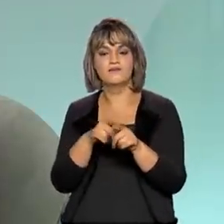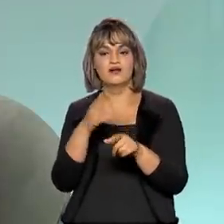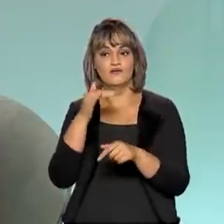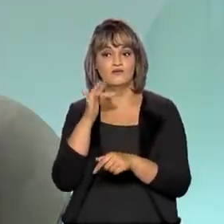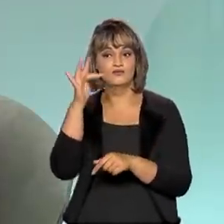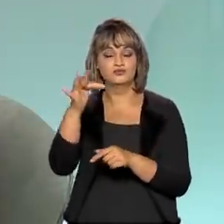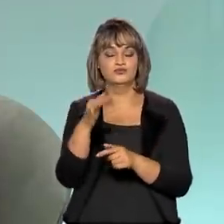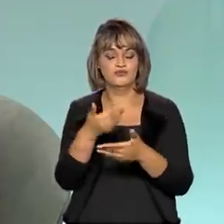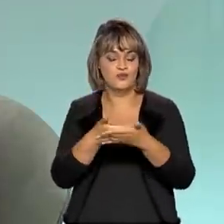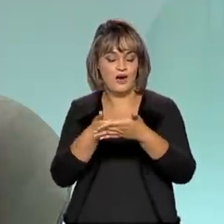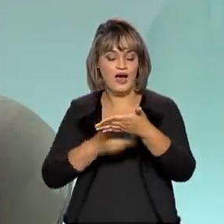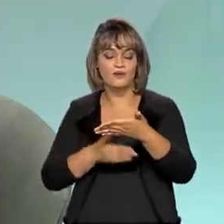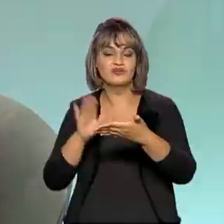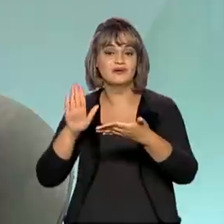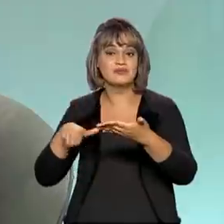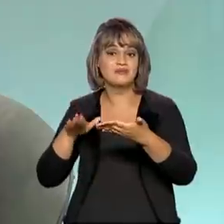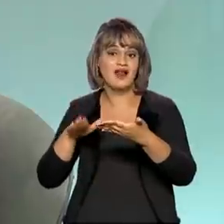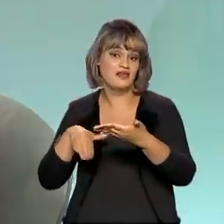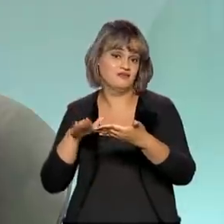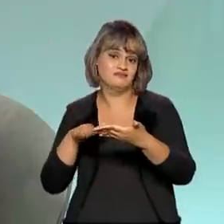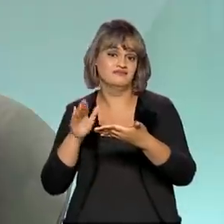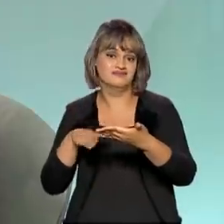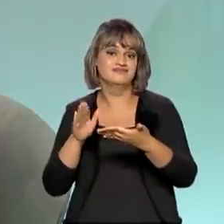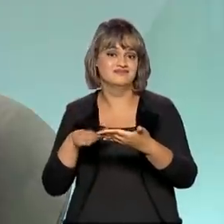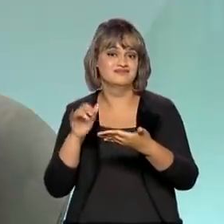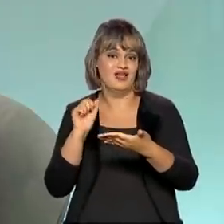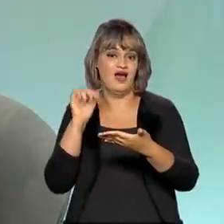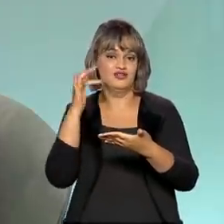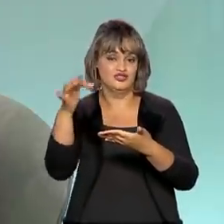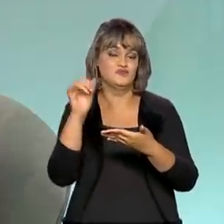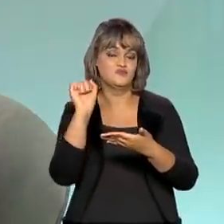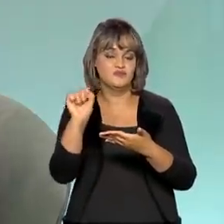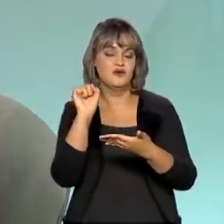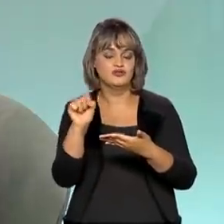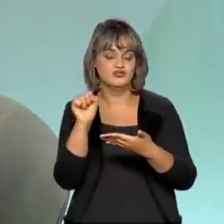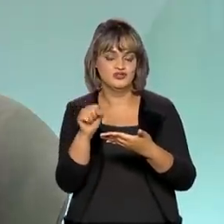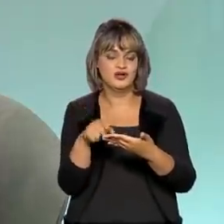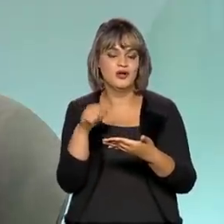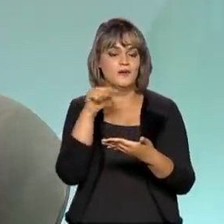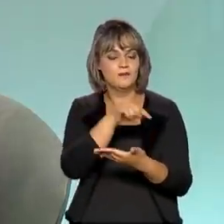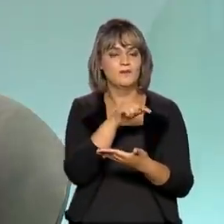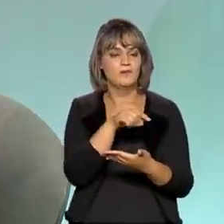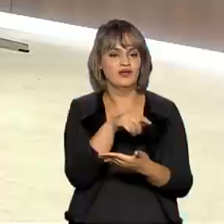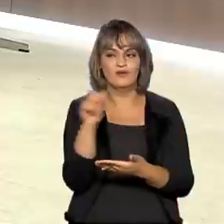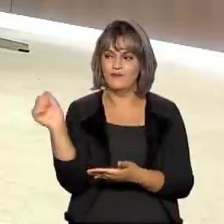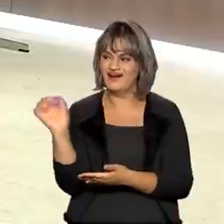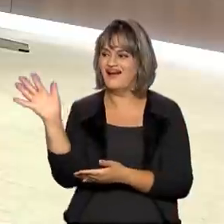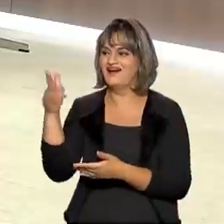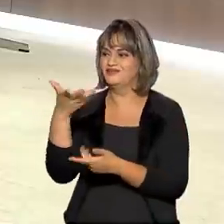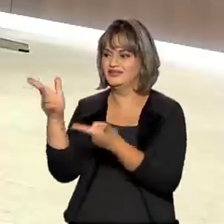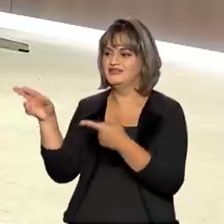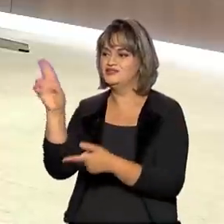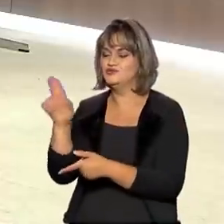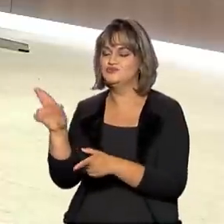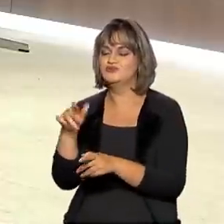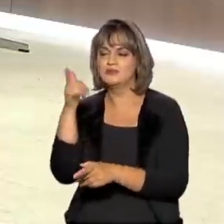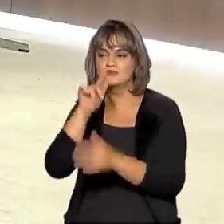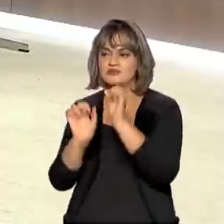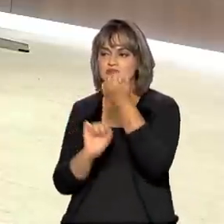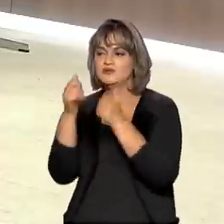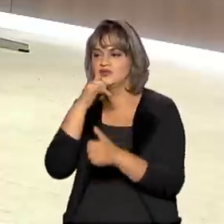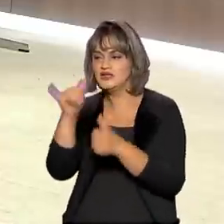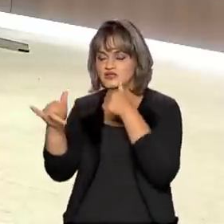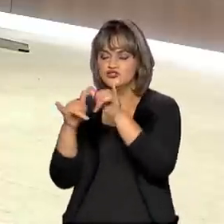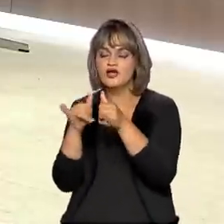porque você pode abrir mão desses recursos mais caros. Então, nós